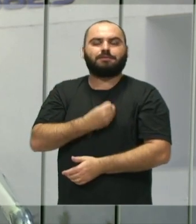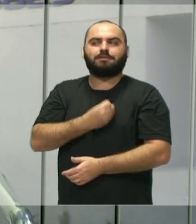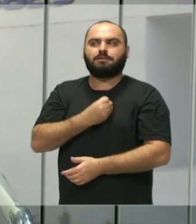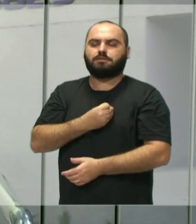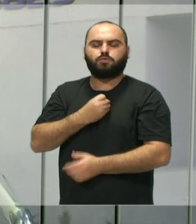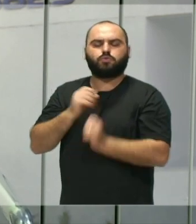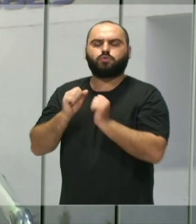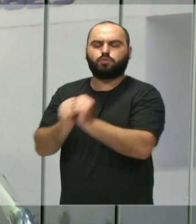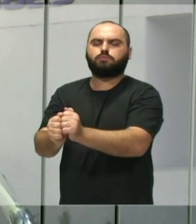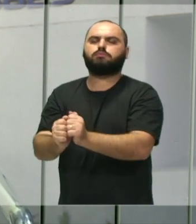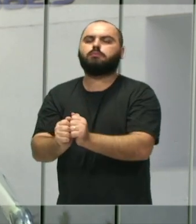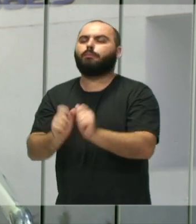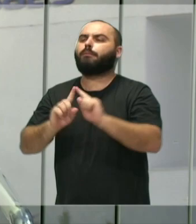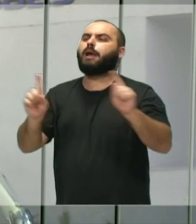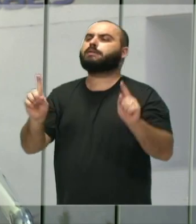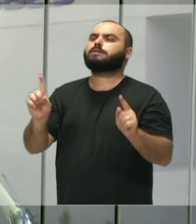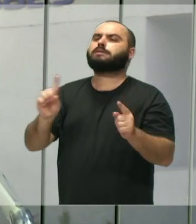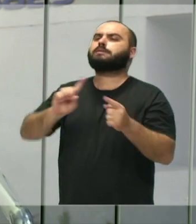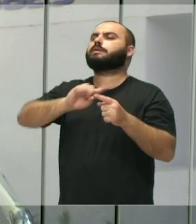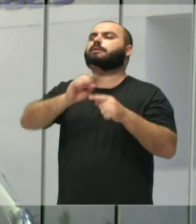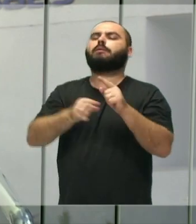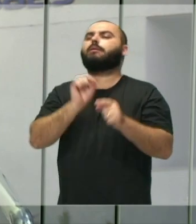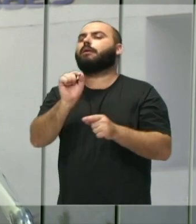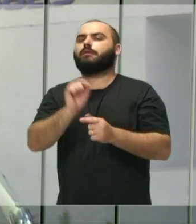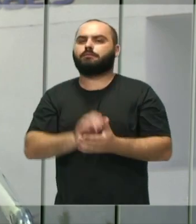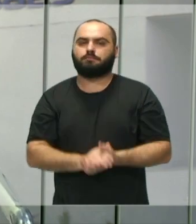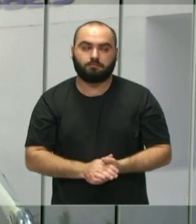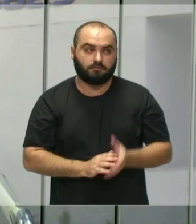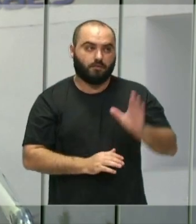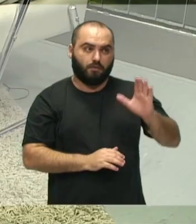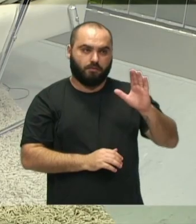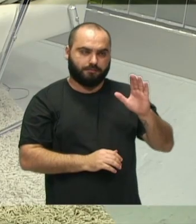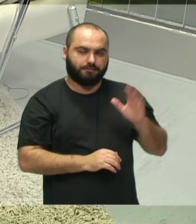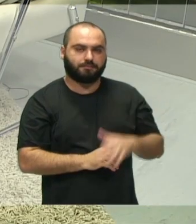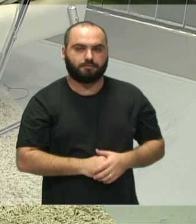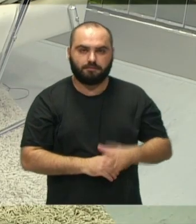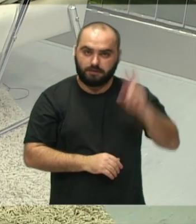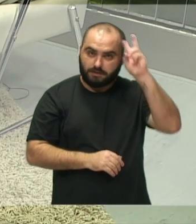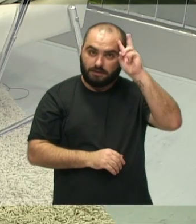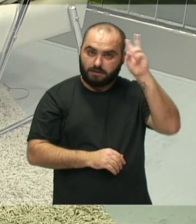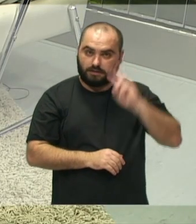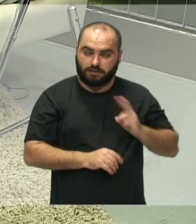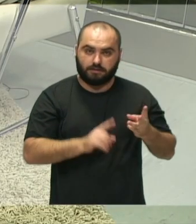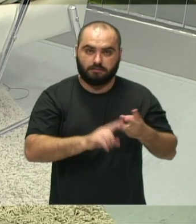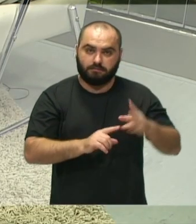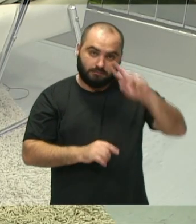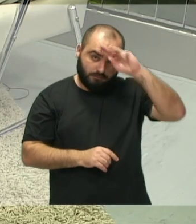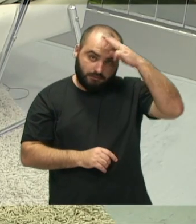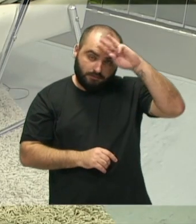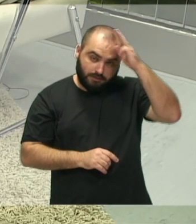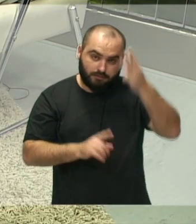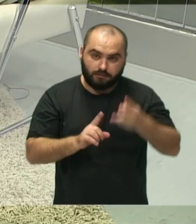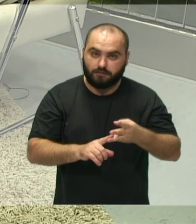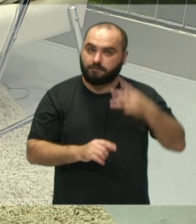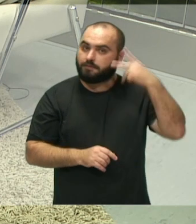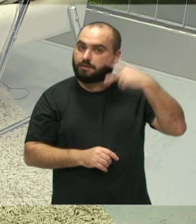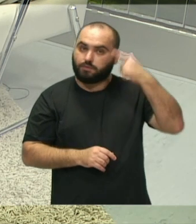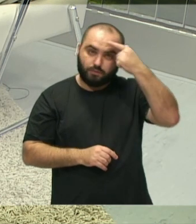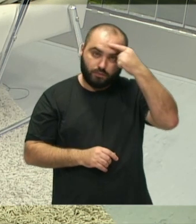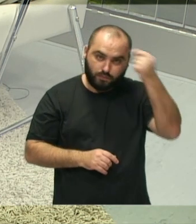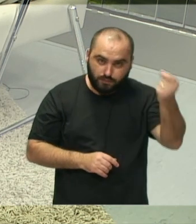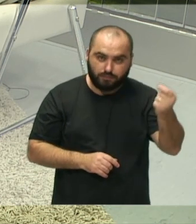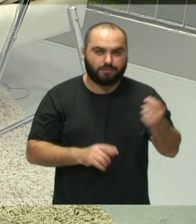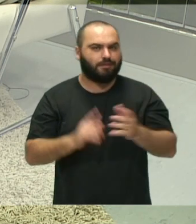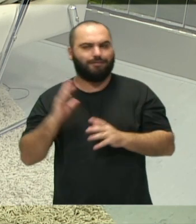né? Por exemplo, a vereadora Cris, o vereador Mamão, os vereadores, o próprio vereador, o vereador Rubens, que também comentou sobre